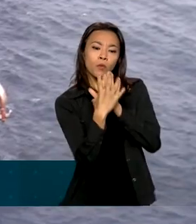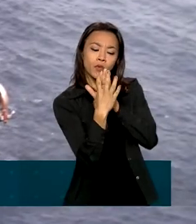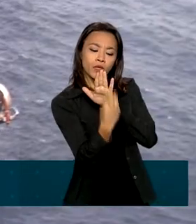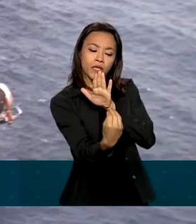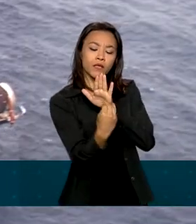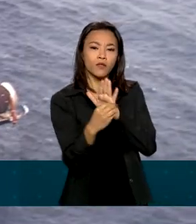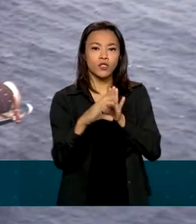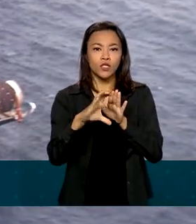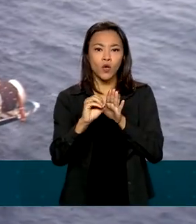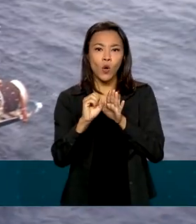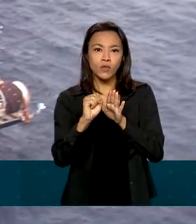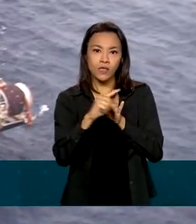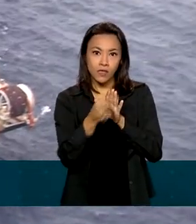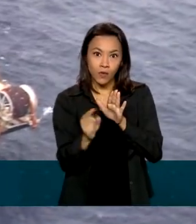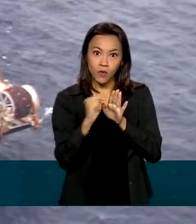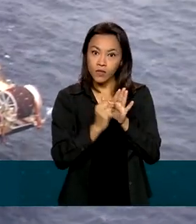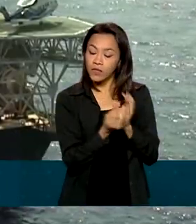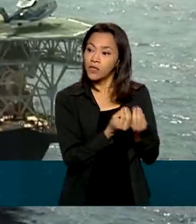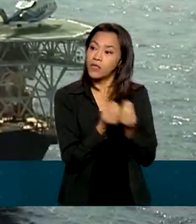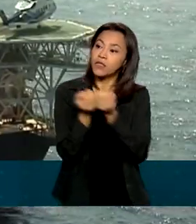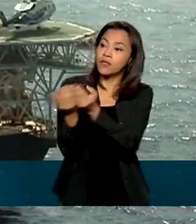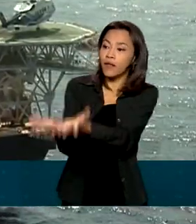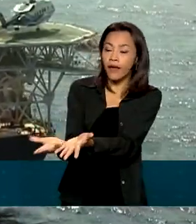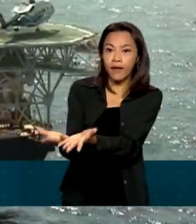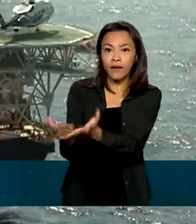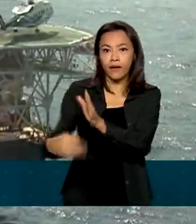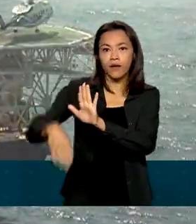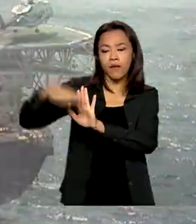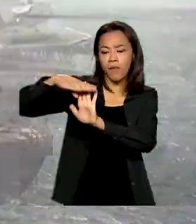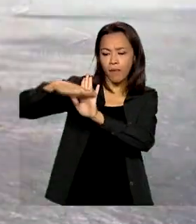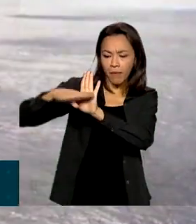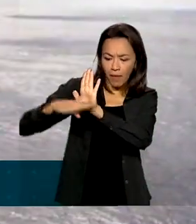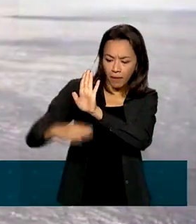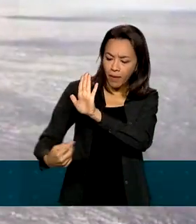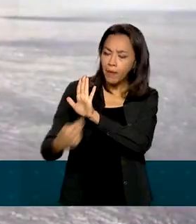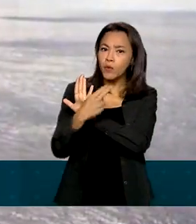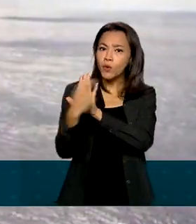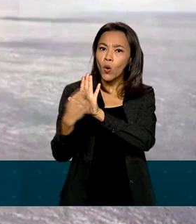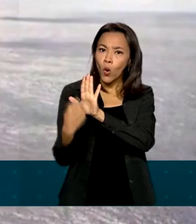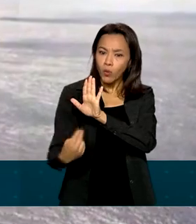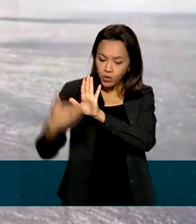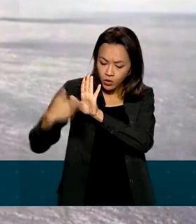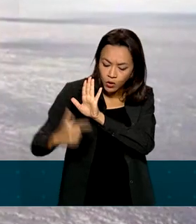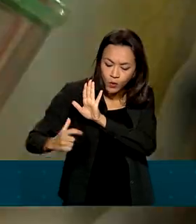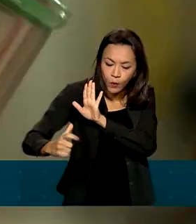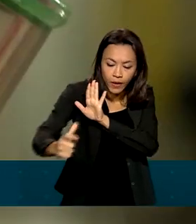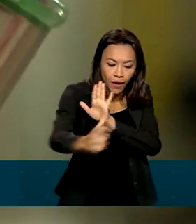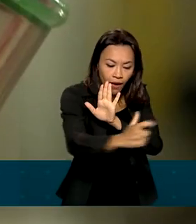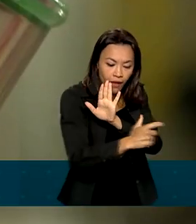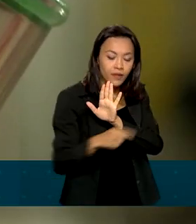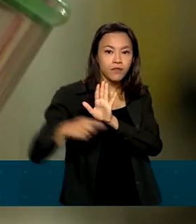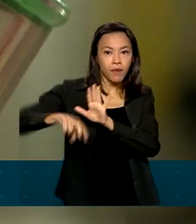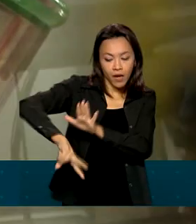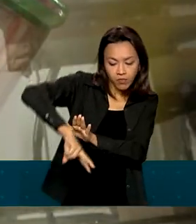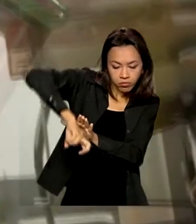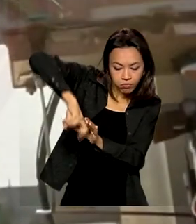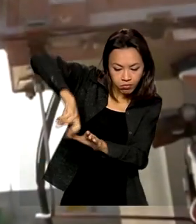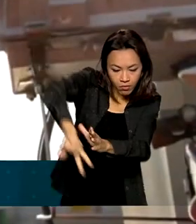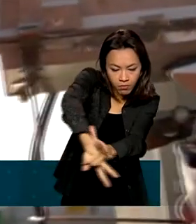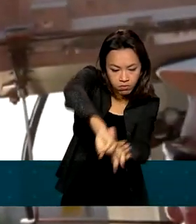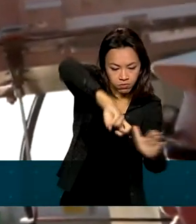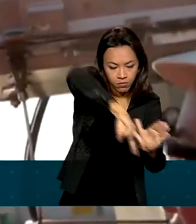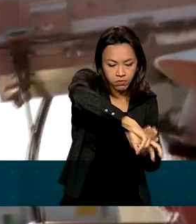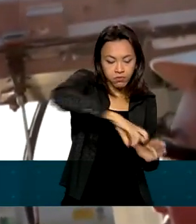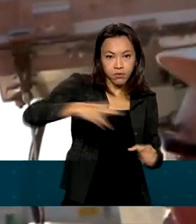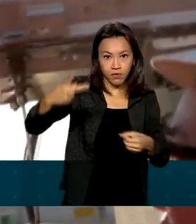quando a ANP coloca à disposição do mercado uma lista de áreas de exploração de petróleo devolvidas à União e blocos ofertados